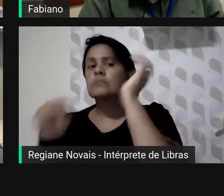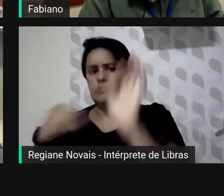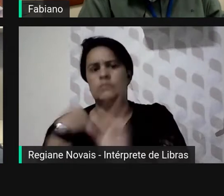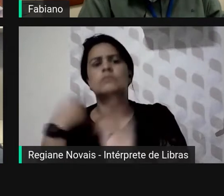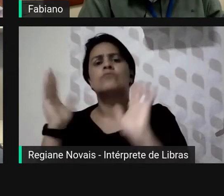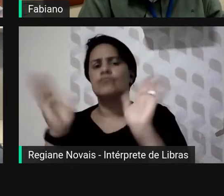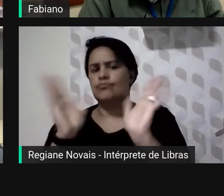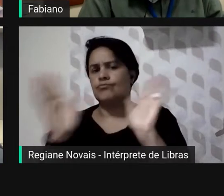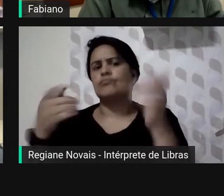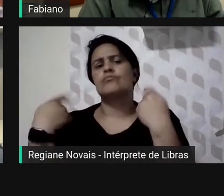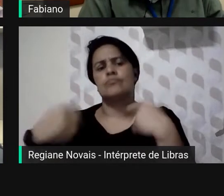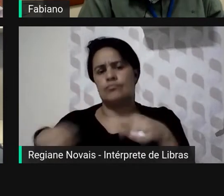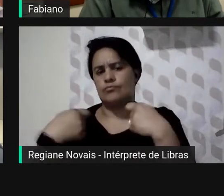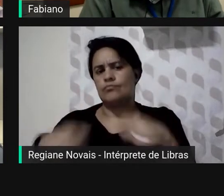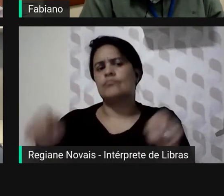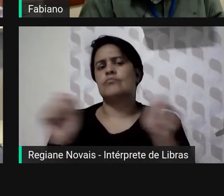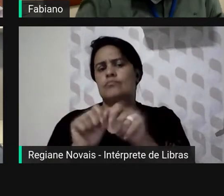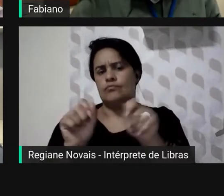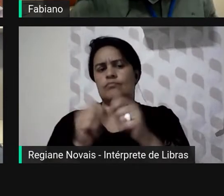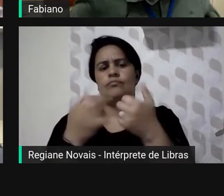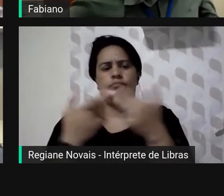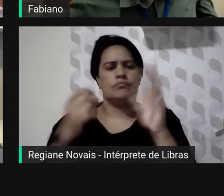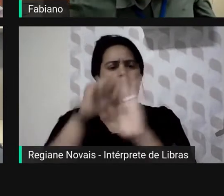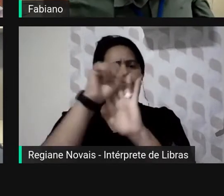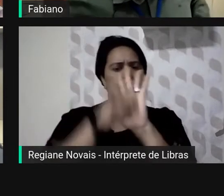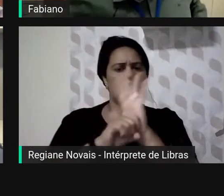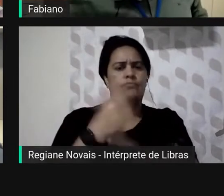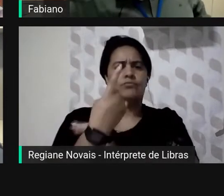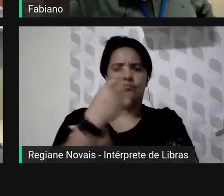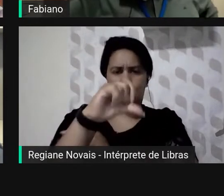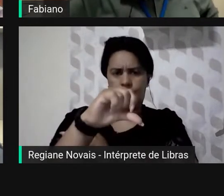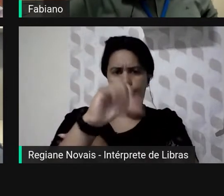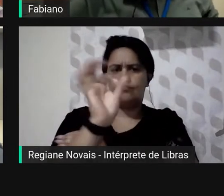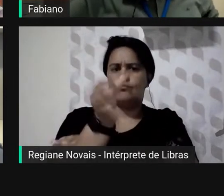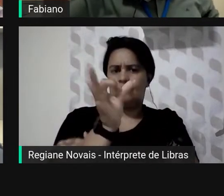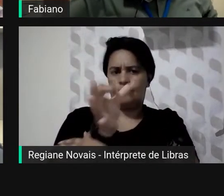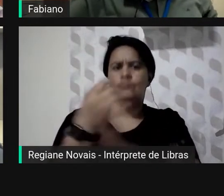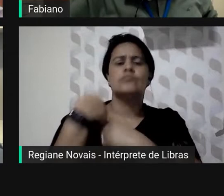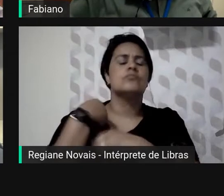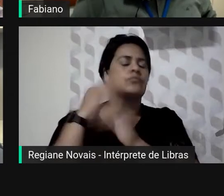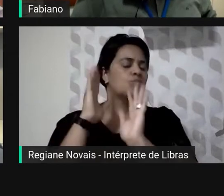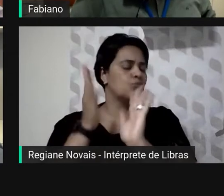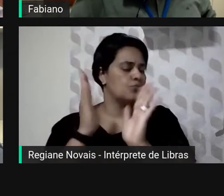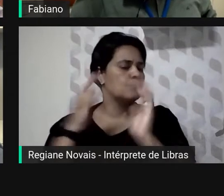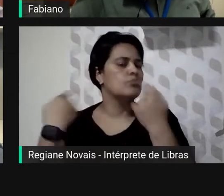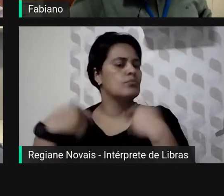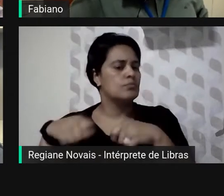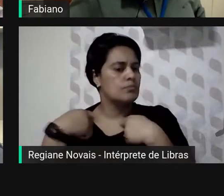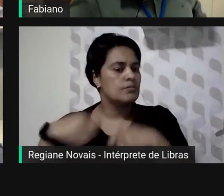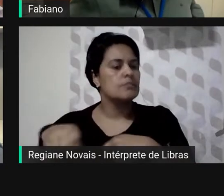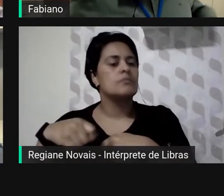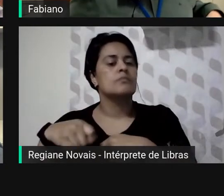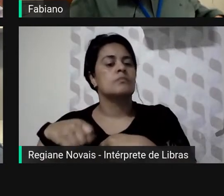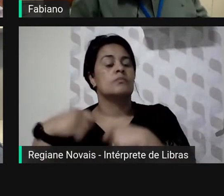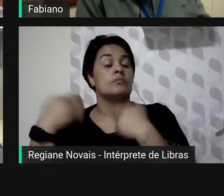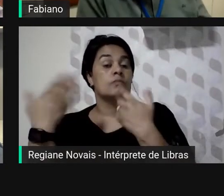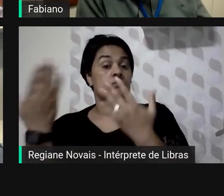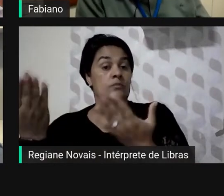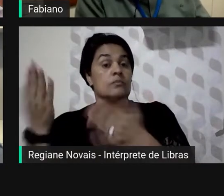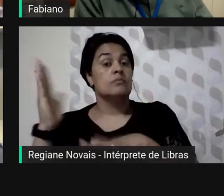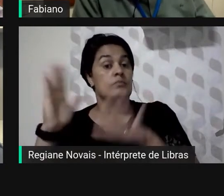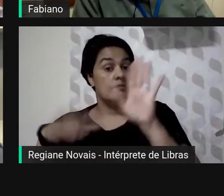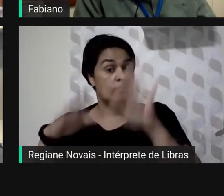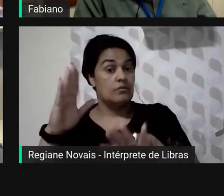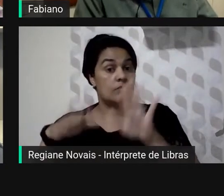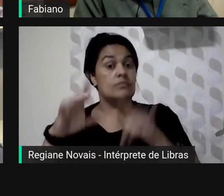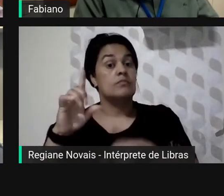produzir coisas do século XIX usando o material do século XIX né e às vezes é difícil a